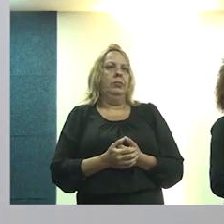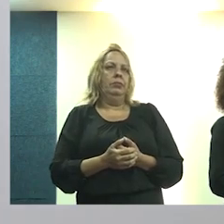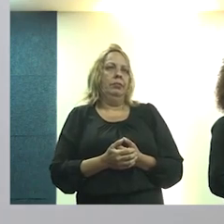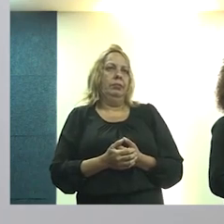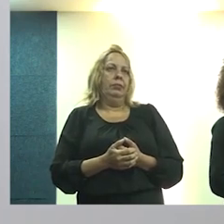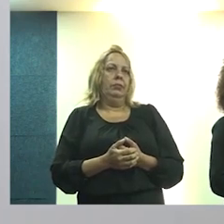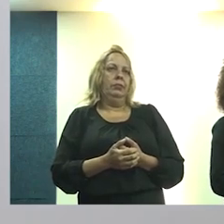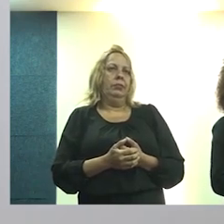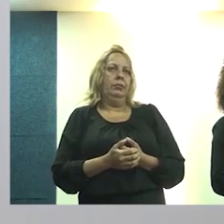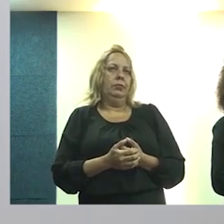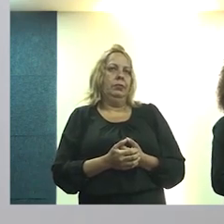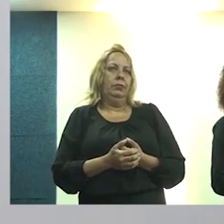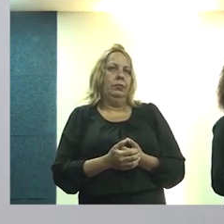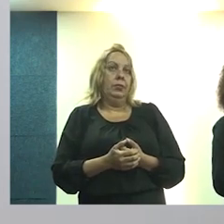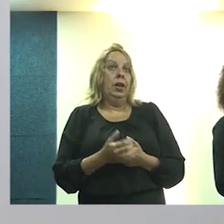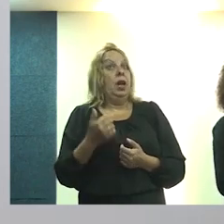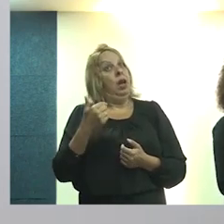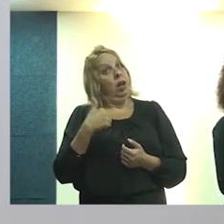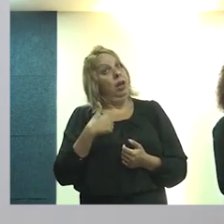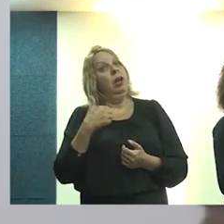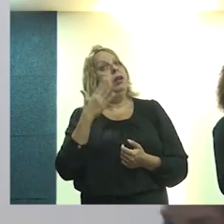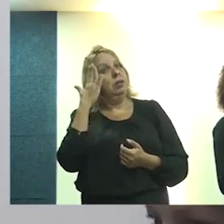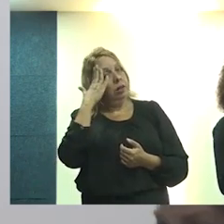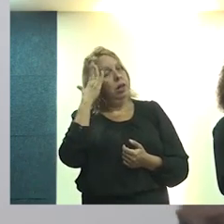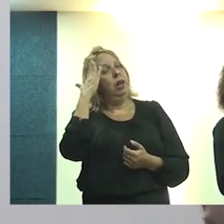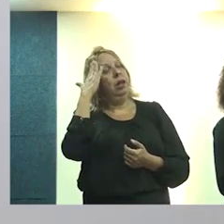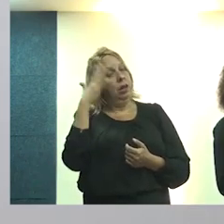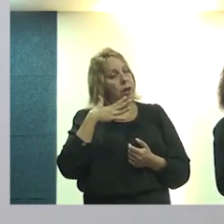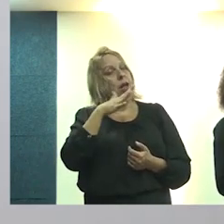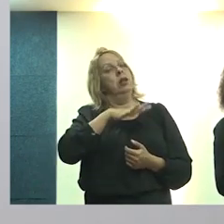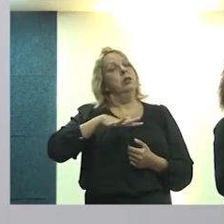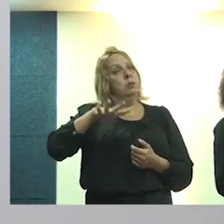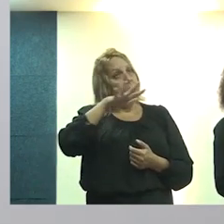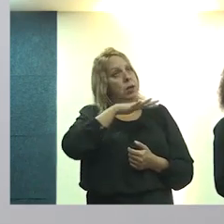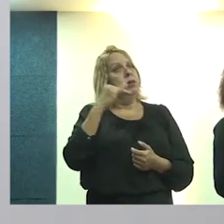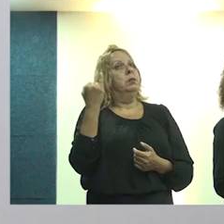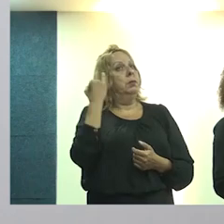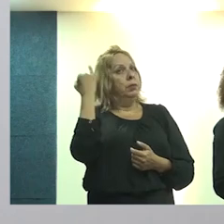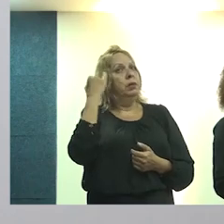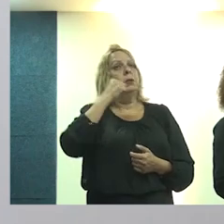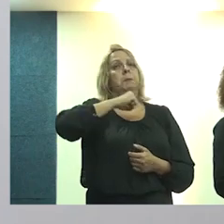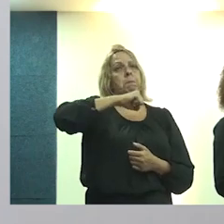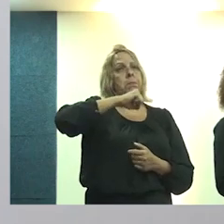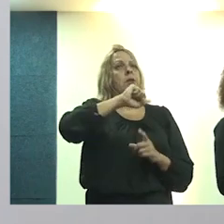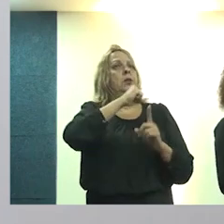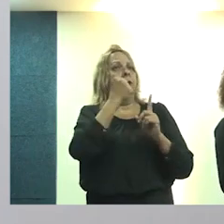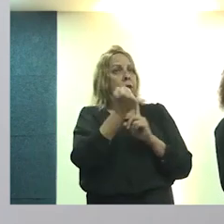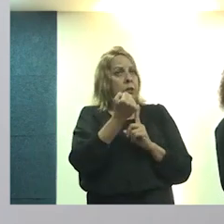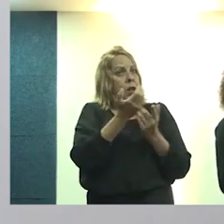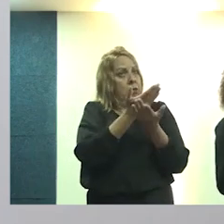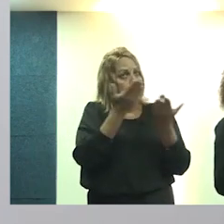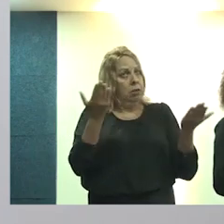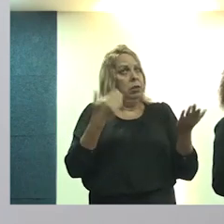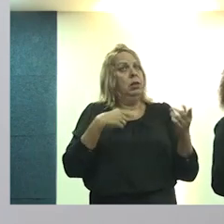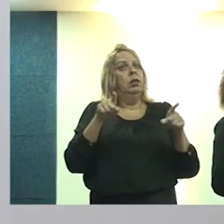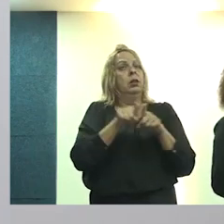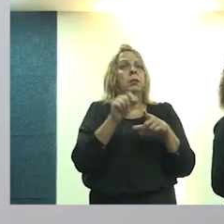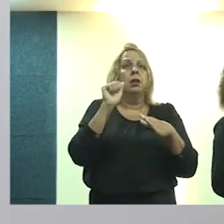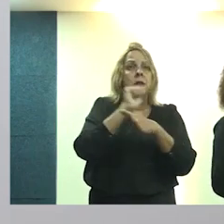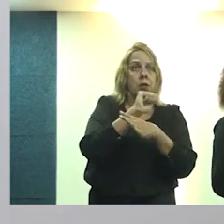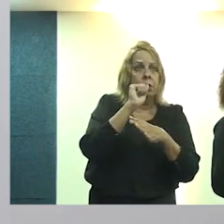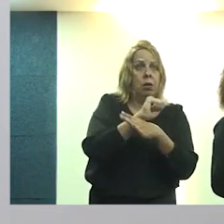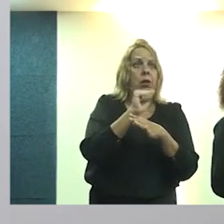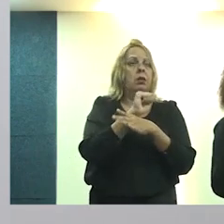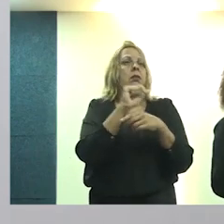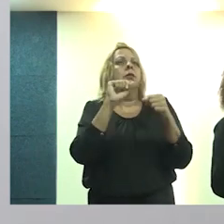fez muita questão de vir mesmo, porque entende que este é um espaço importante de debater com a sociedade civil, com as assessorias que